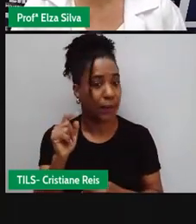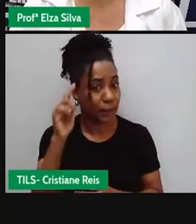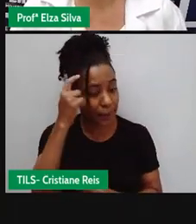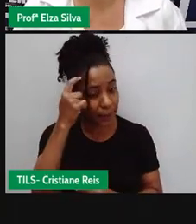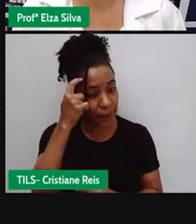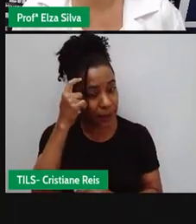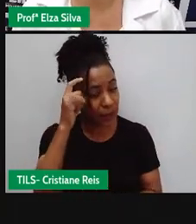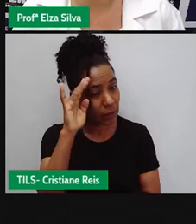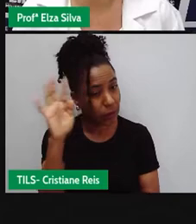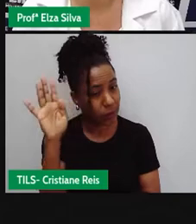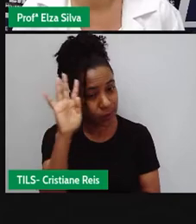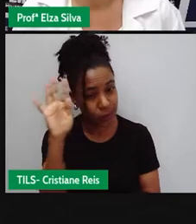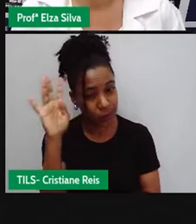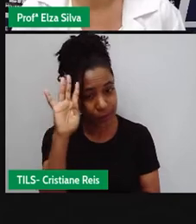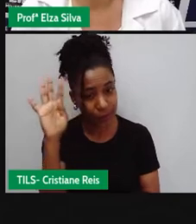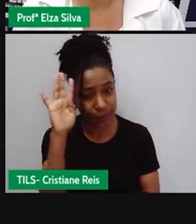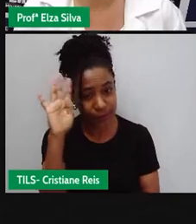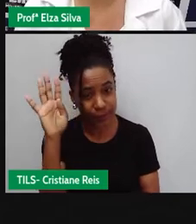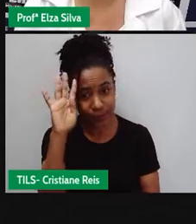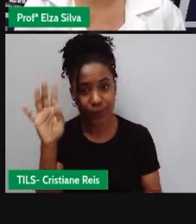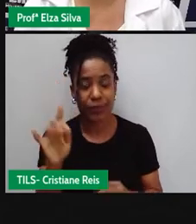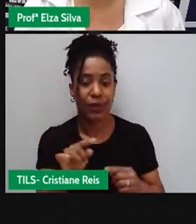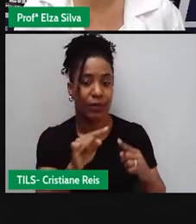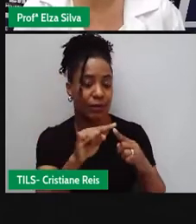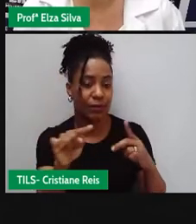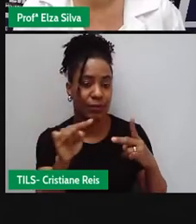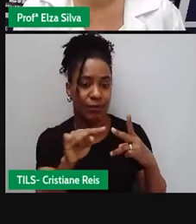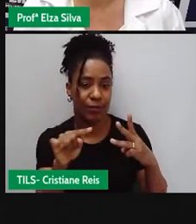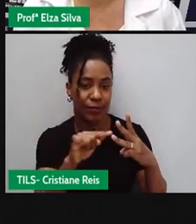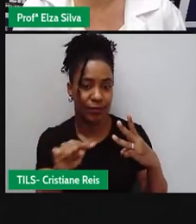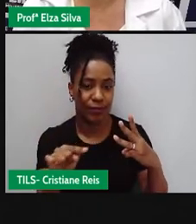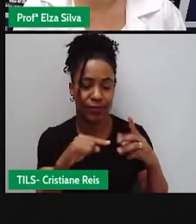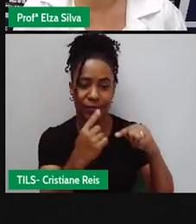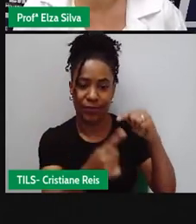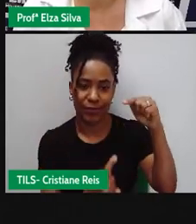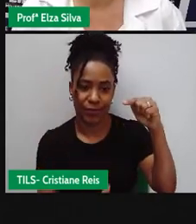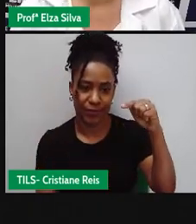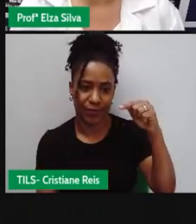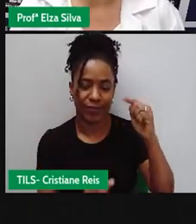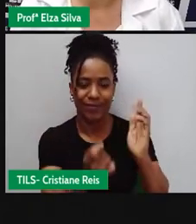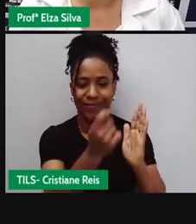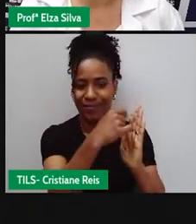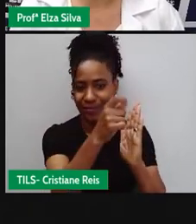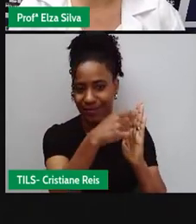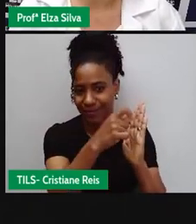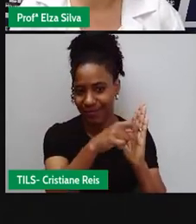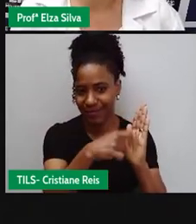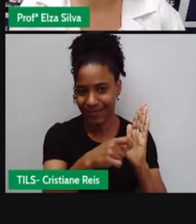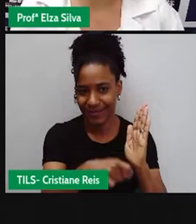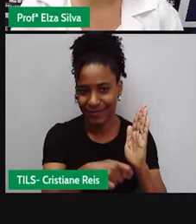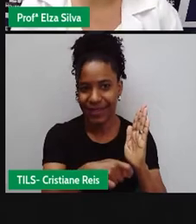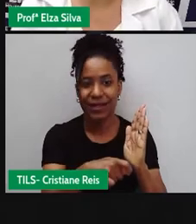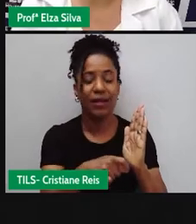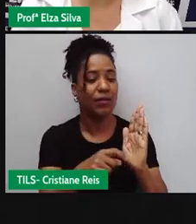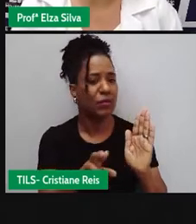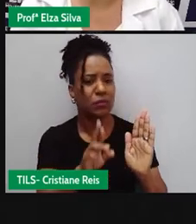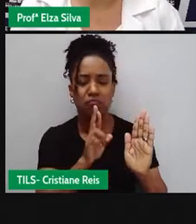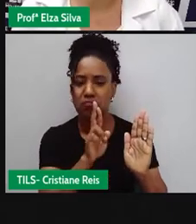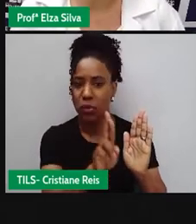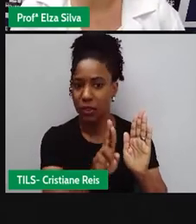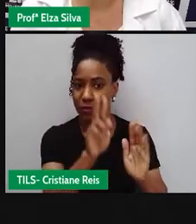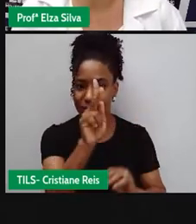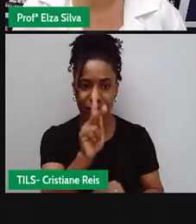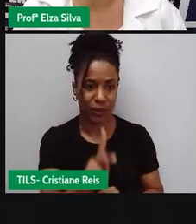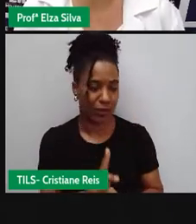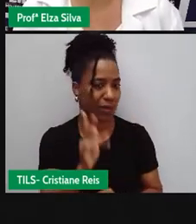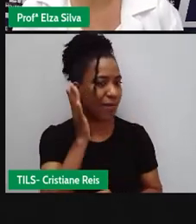Anote aí no seu caderno esses questionamentos e responda com base no seu conhecimento, de